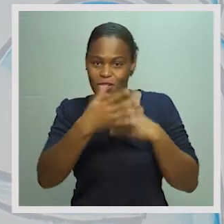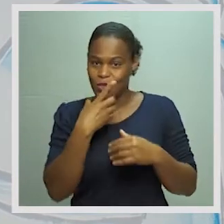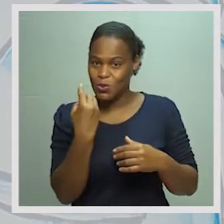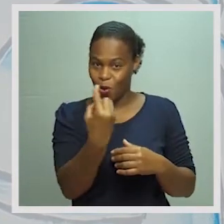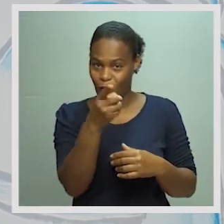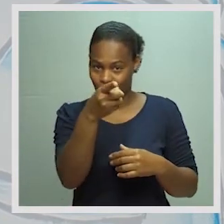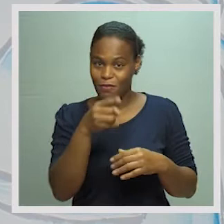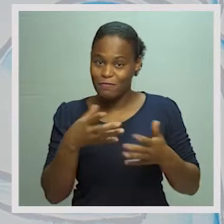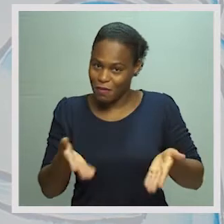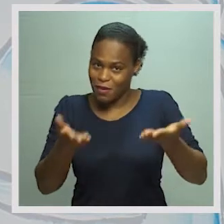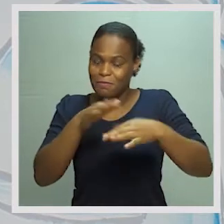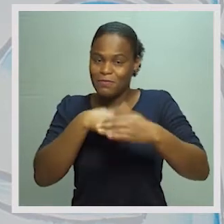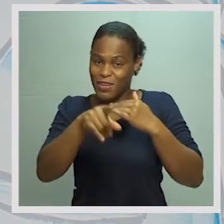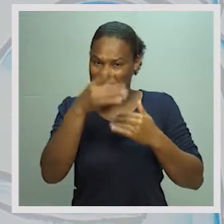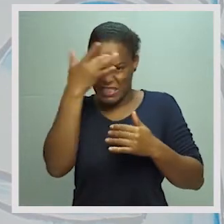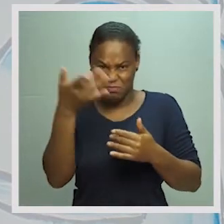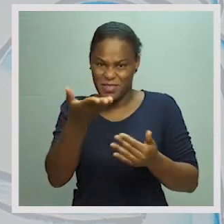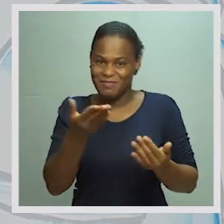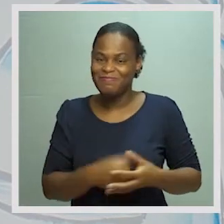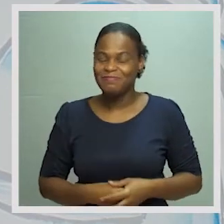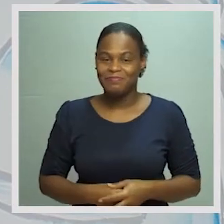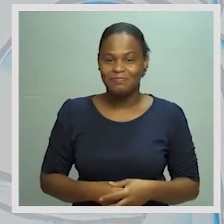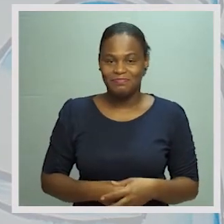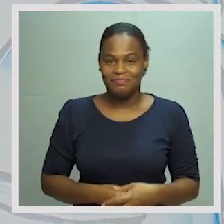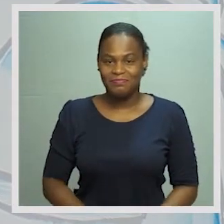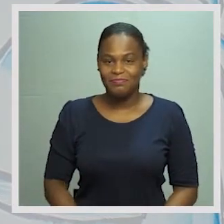fazer. Vamos lá. Muito simples de fazer.